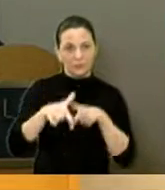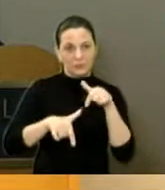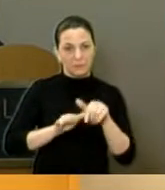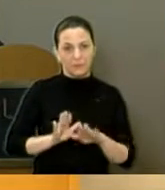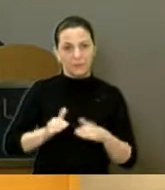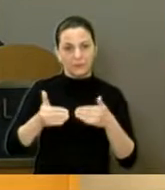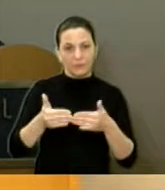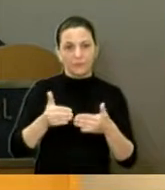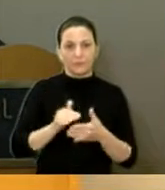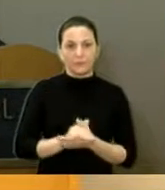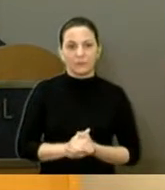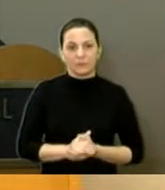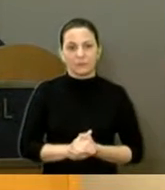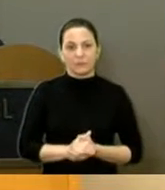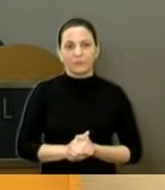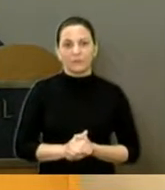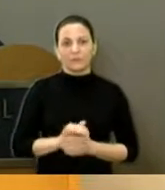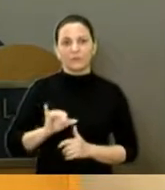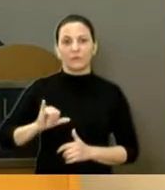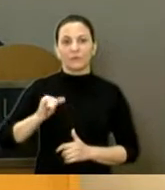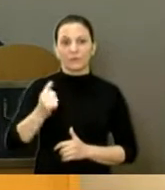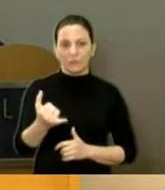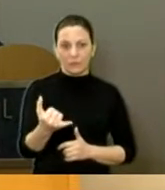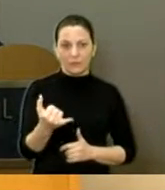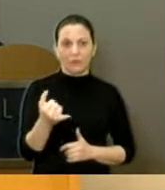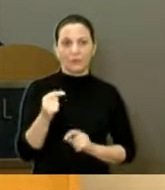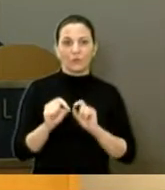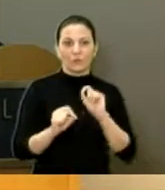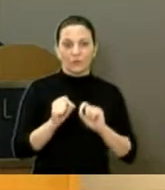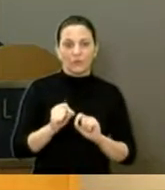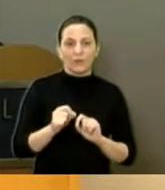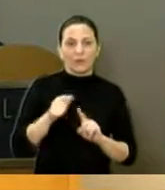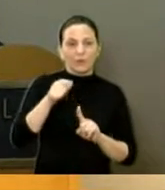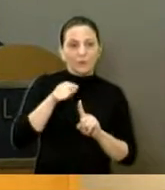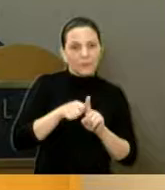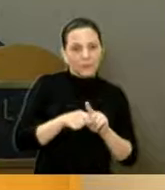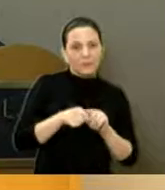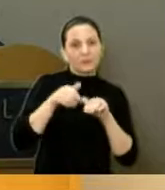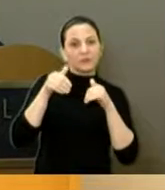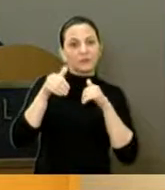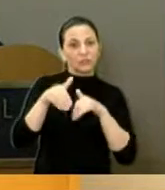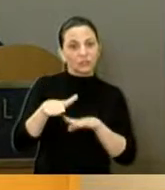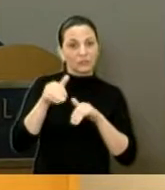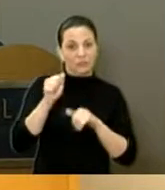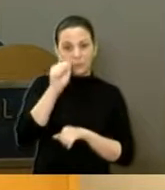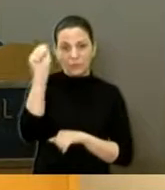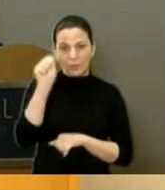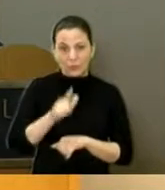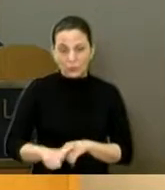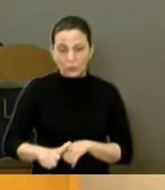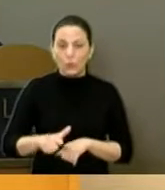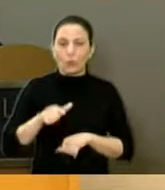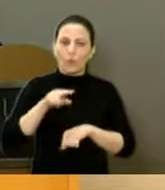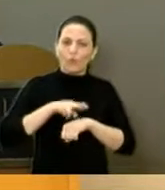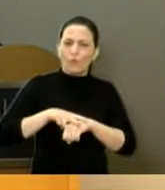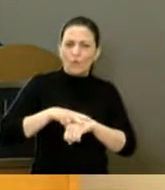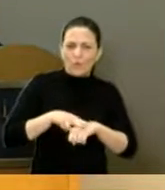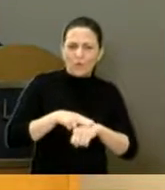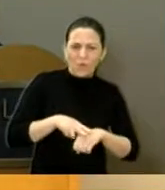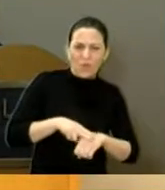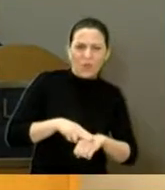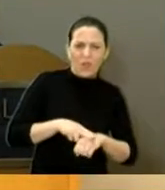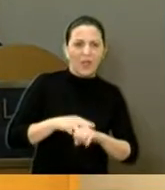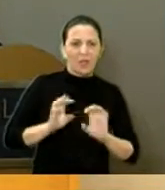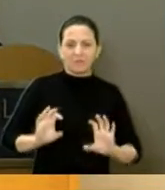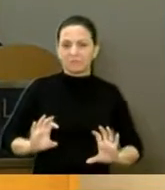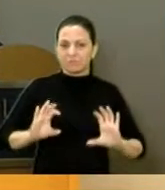essa sinalização do Chediac, esse setembro azul, setembro verde do Roger